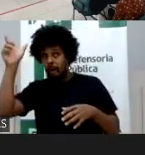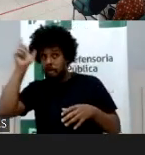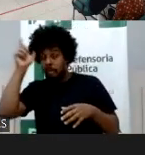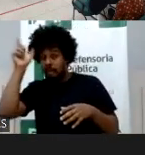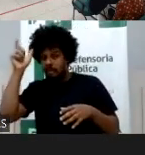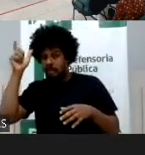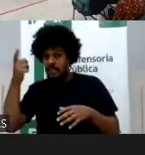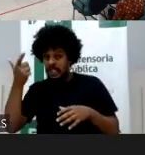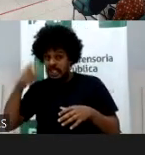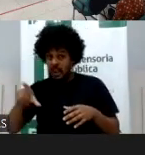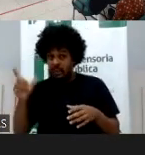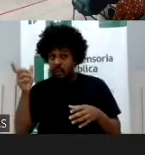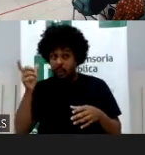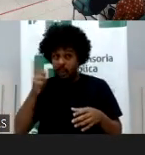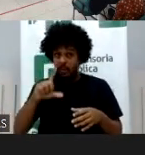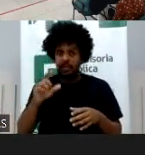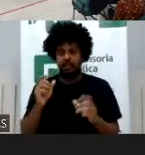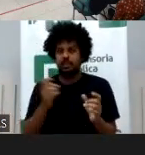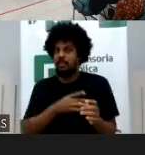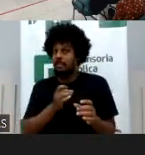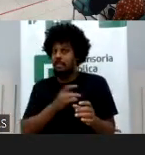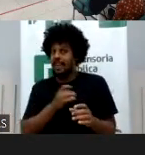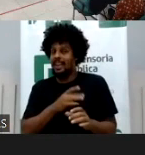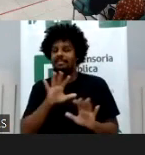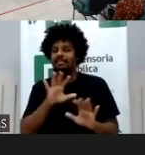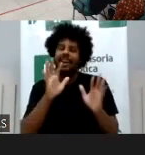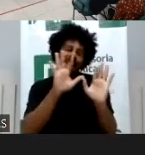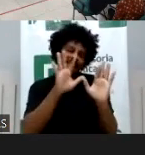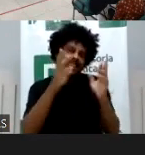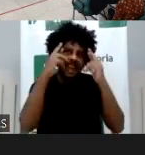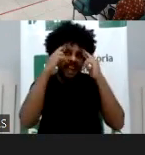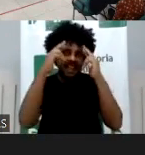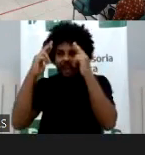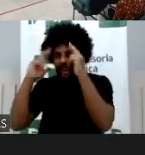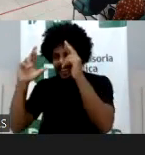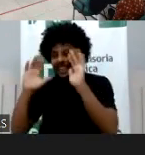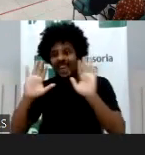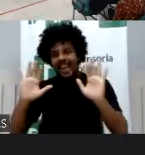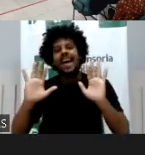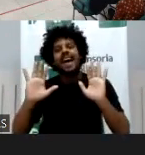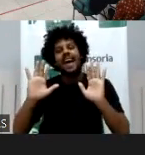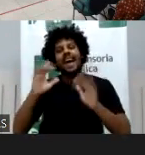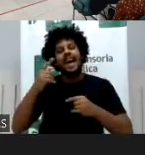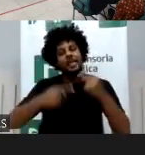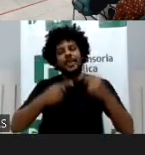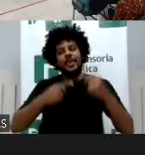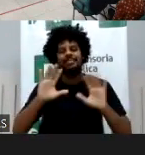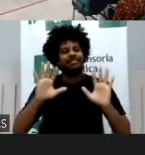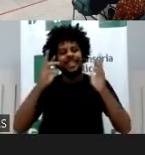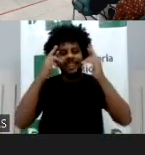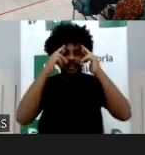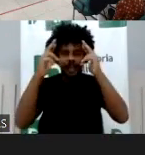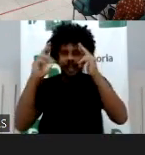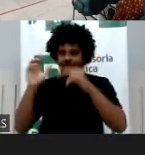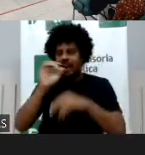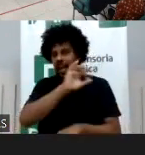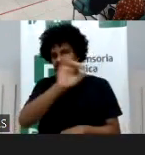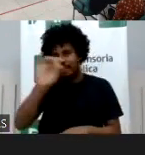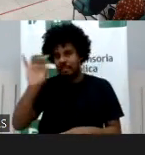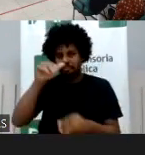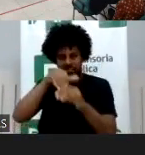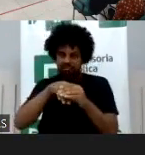aí, o que é que, respeito a opinião política de todo mundo, mas tenho a minha, e aí, o que é que acontece? A Alice